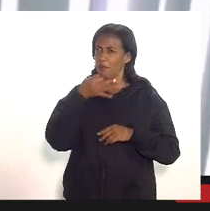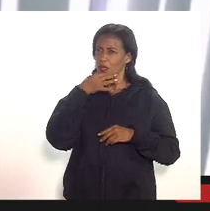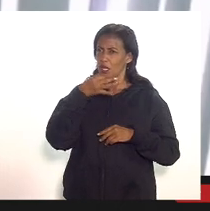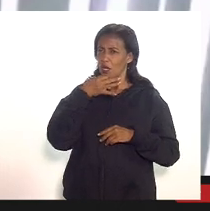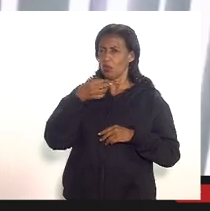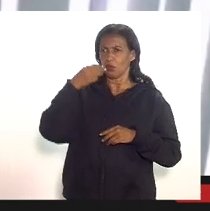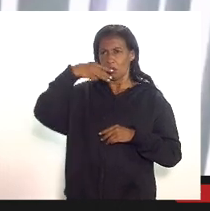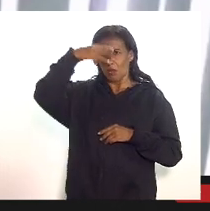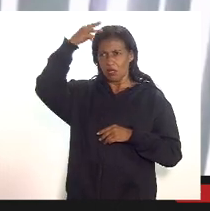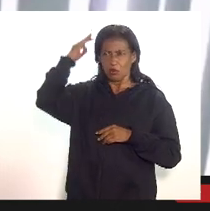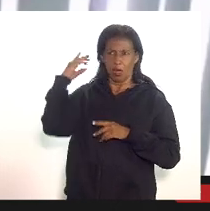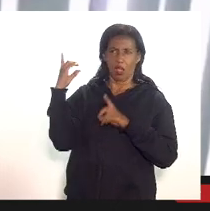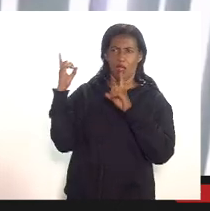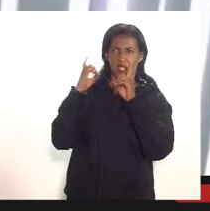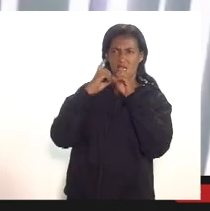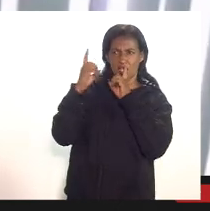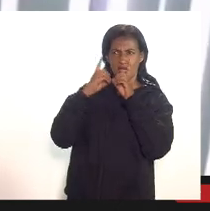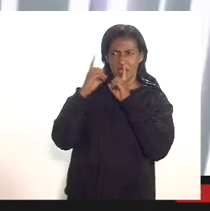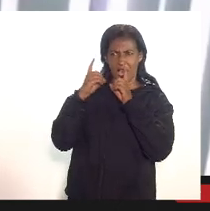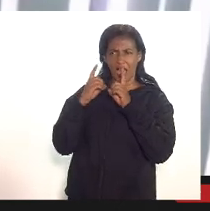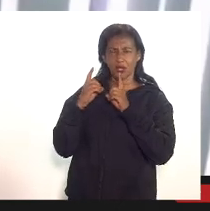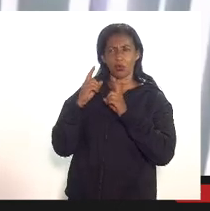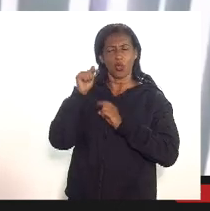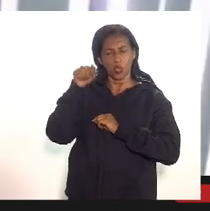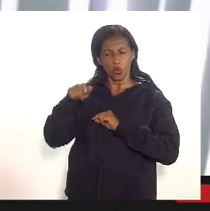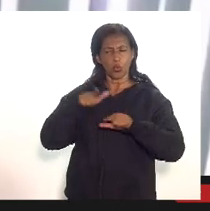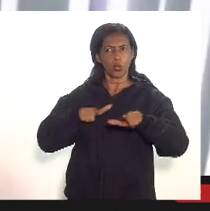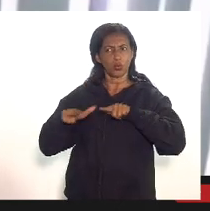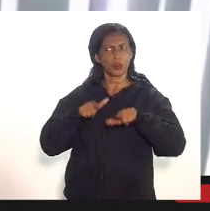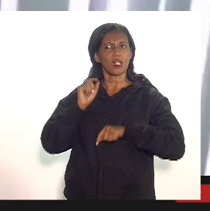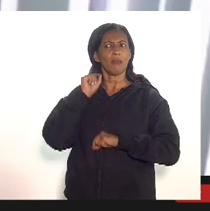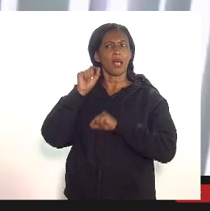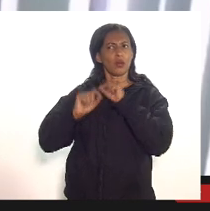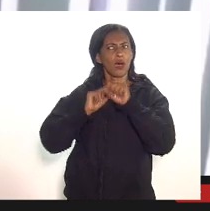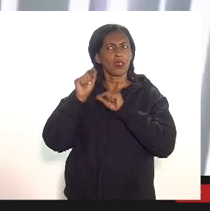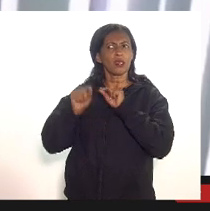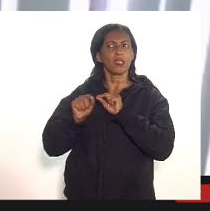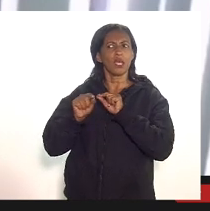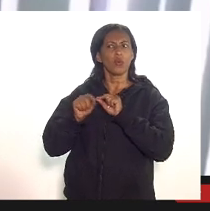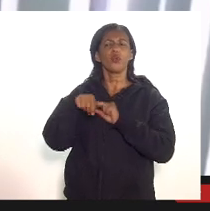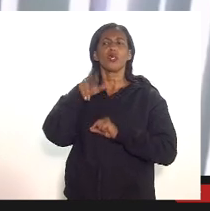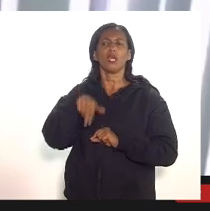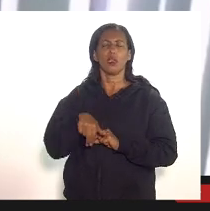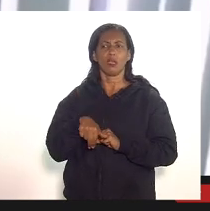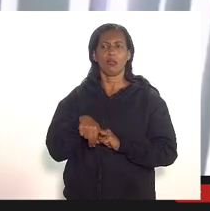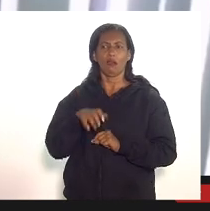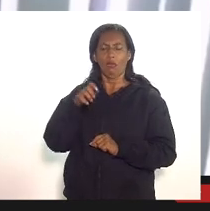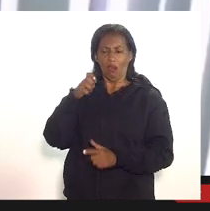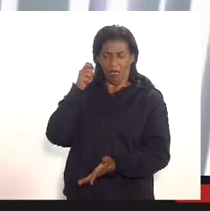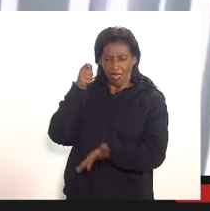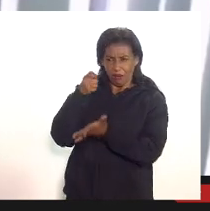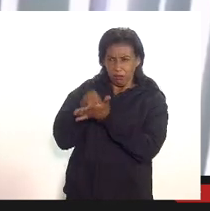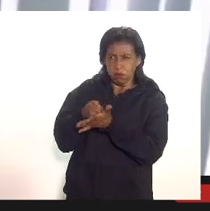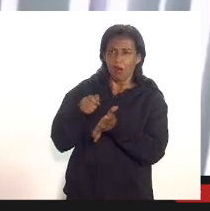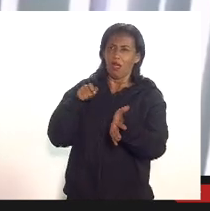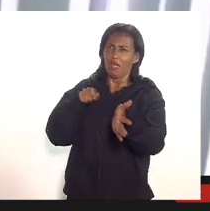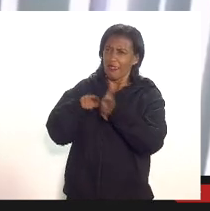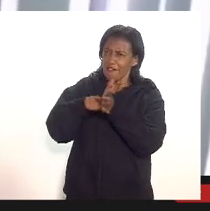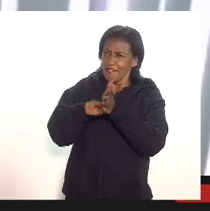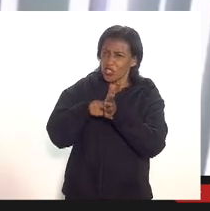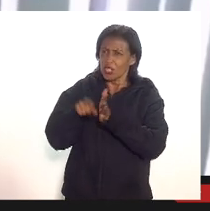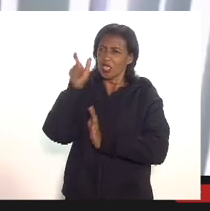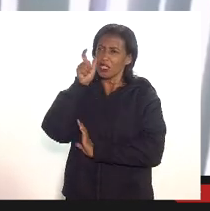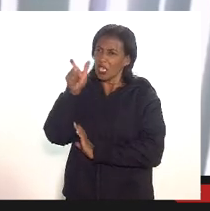Pacheco com esse dado que o nosso papel aqui repito é um papel de inquirir e investigar em nome do